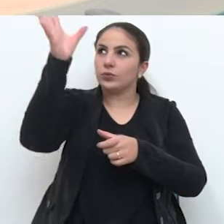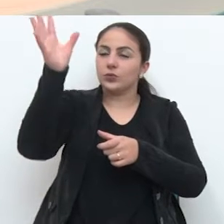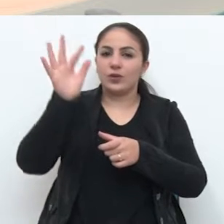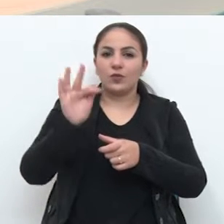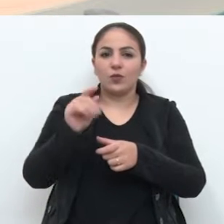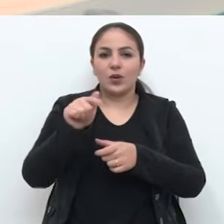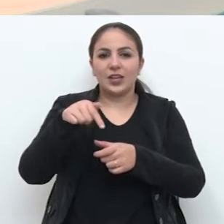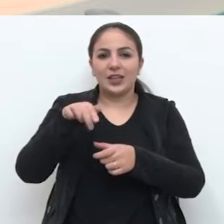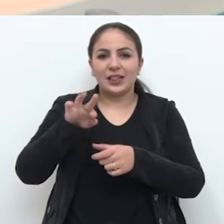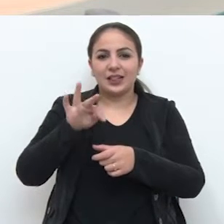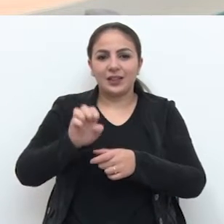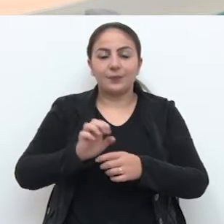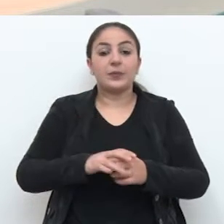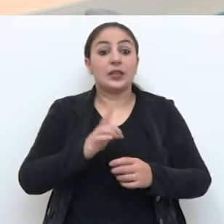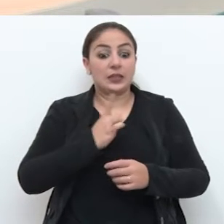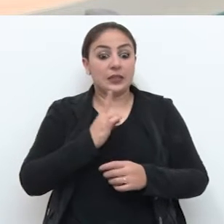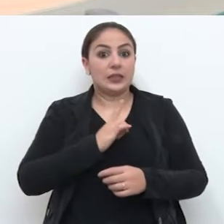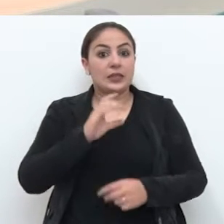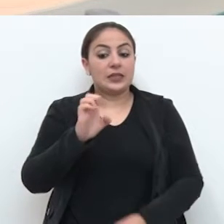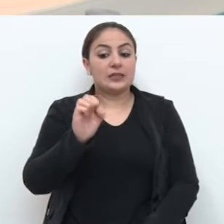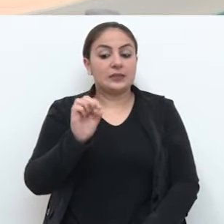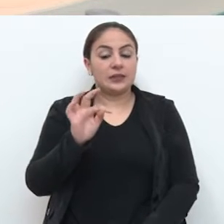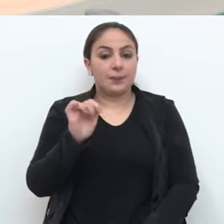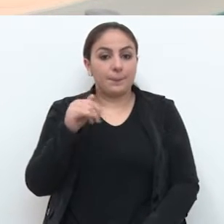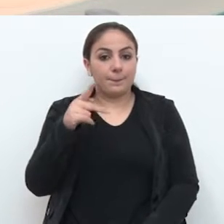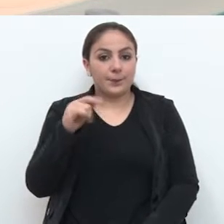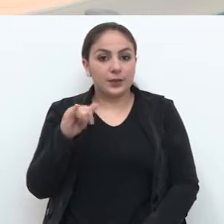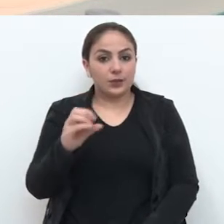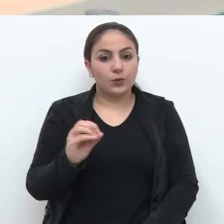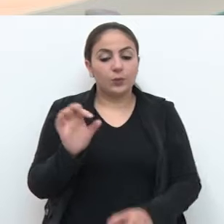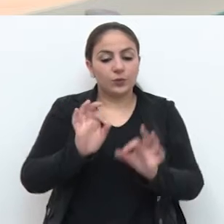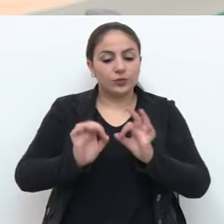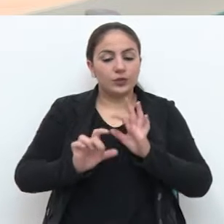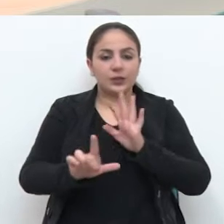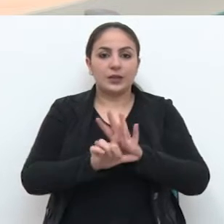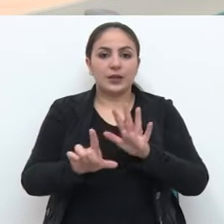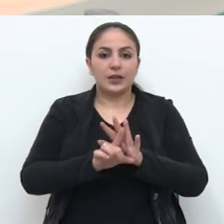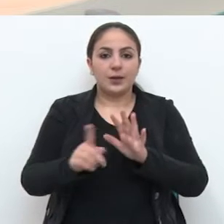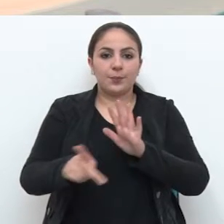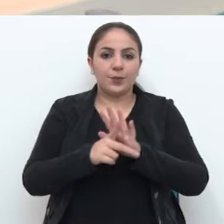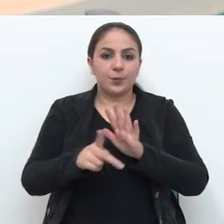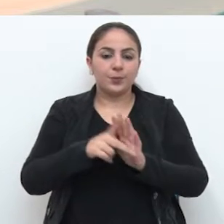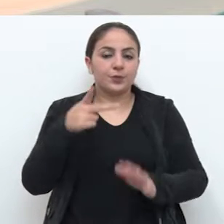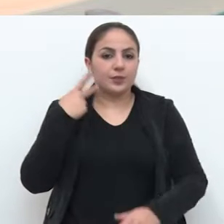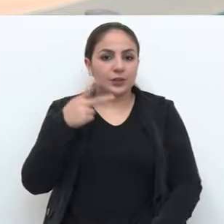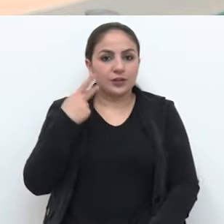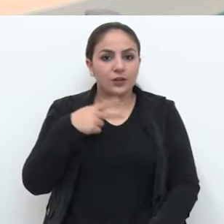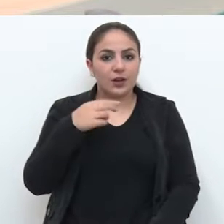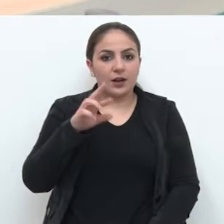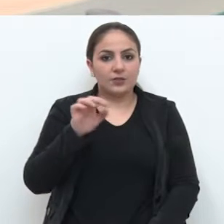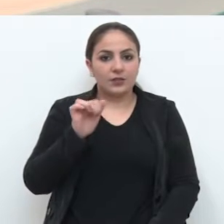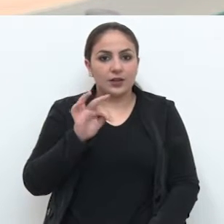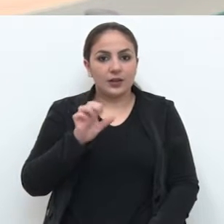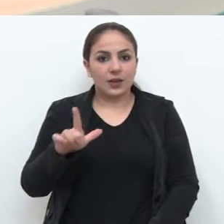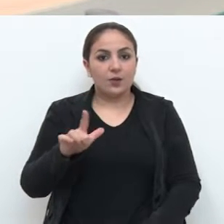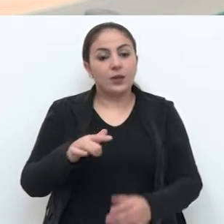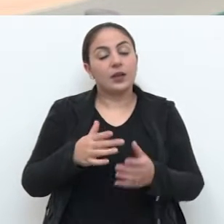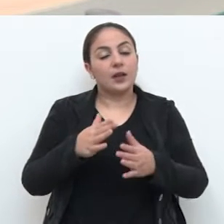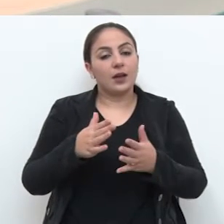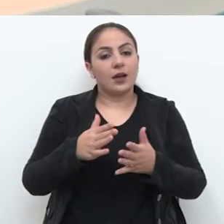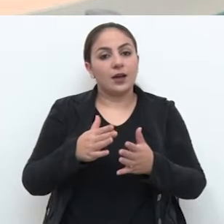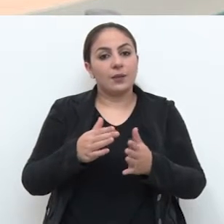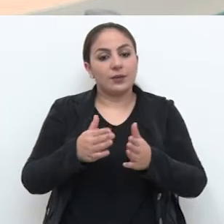fogos de artifício que produzem estampido. O projeto de lei é de autoria do vereador Rafael Colucci. Na tribuna ele